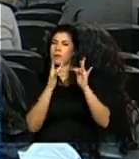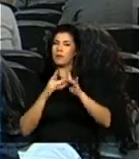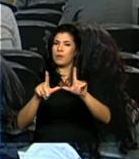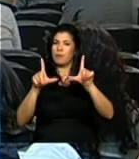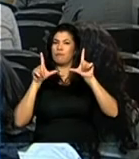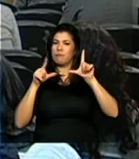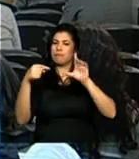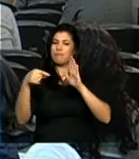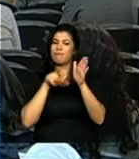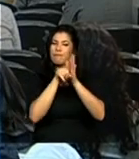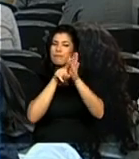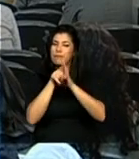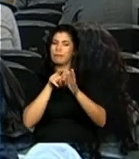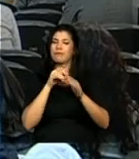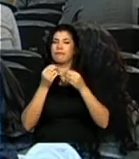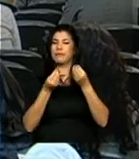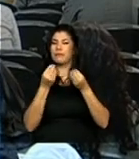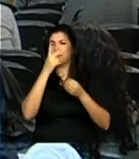pesquisadores.